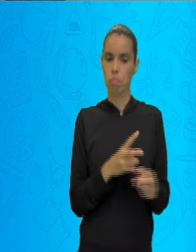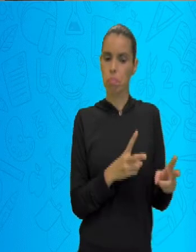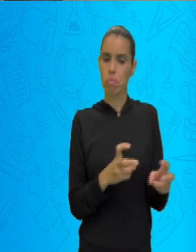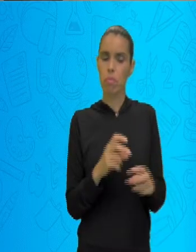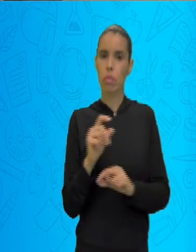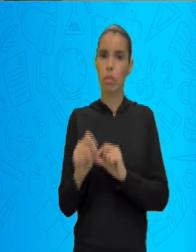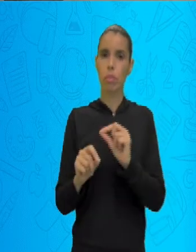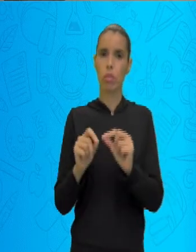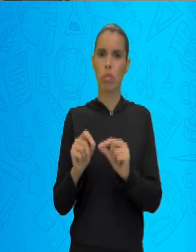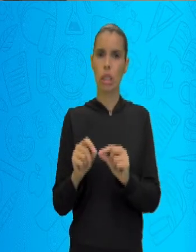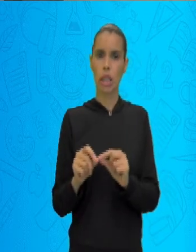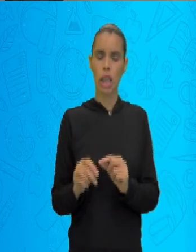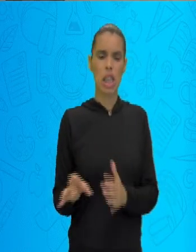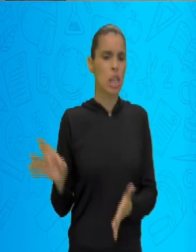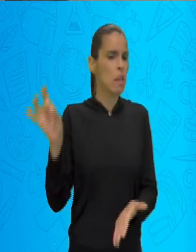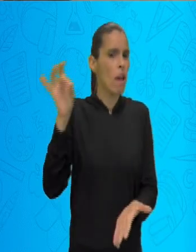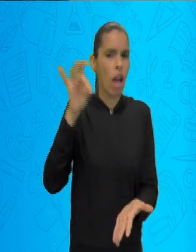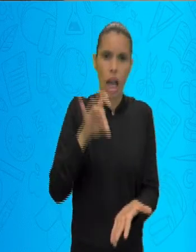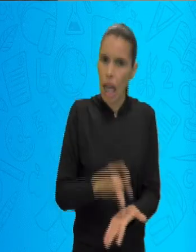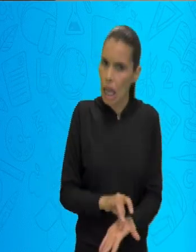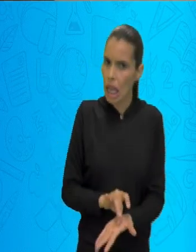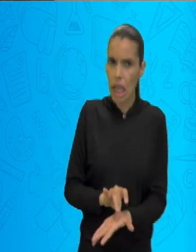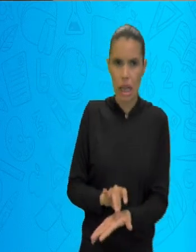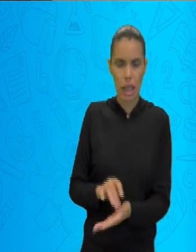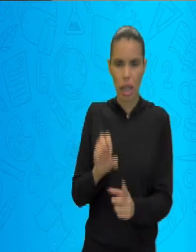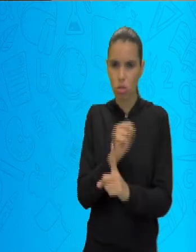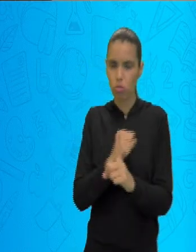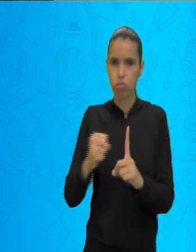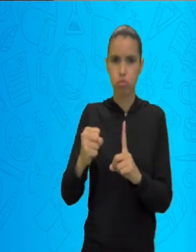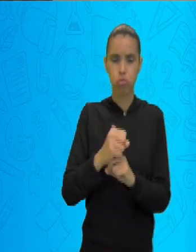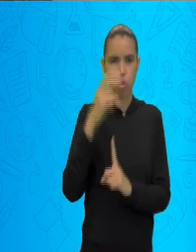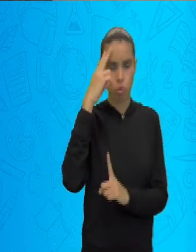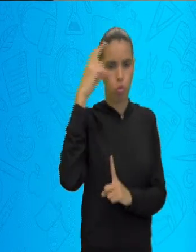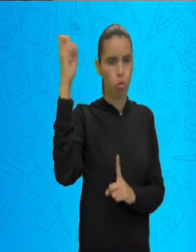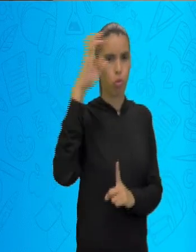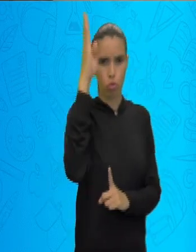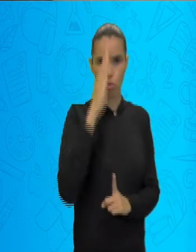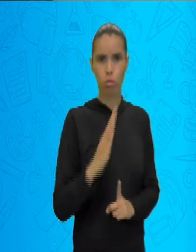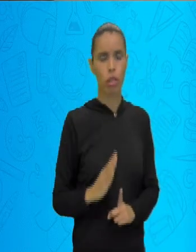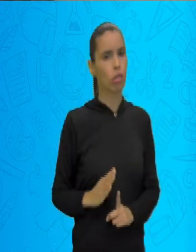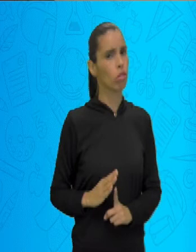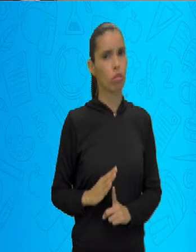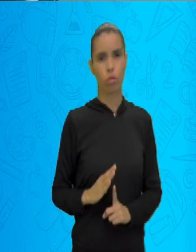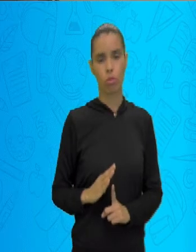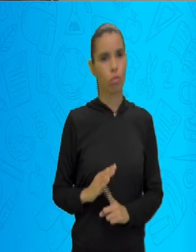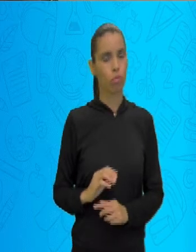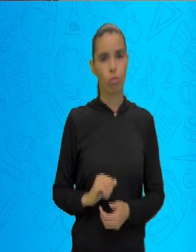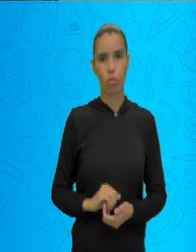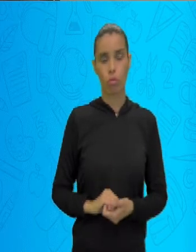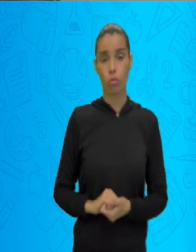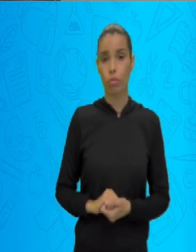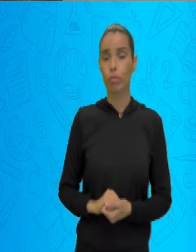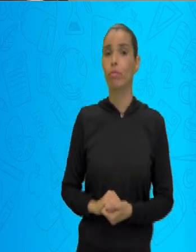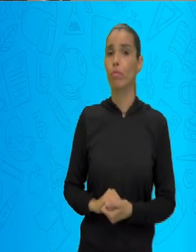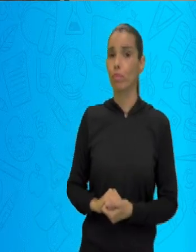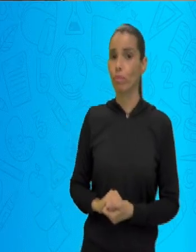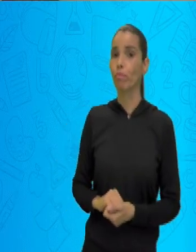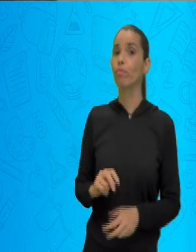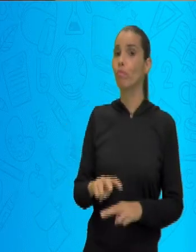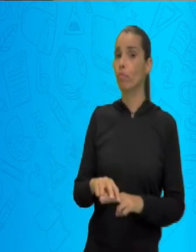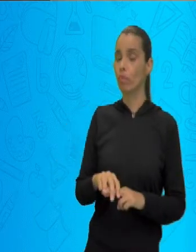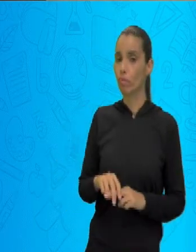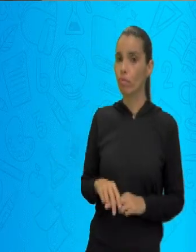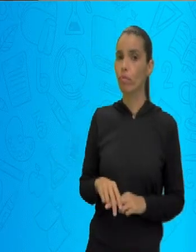a realidade sociocultural do Brasil. E aí, nós vamos